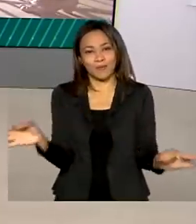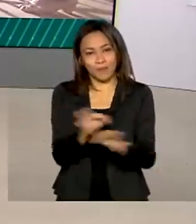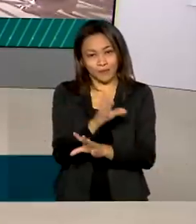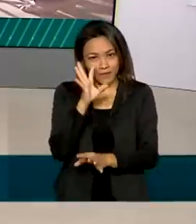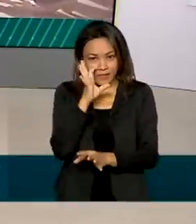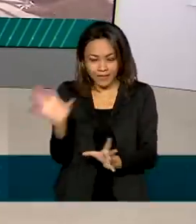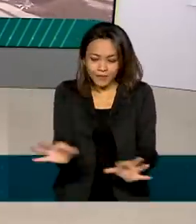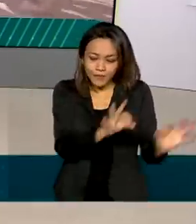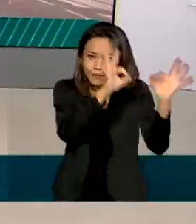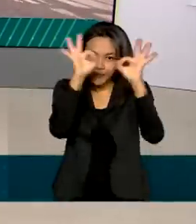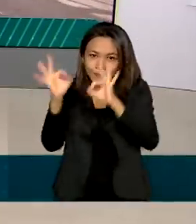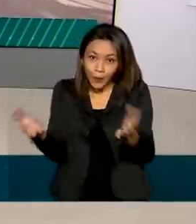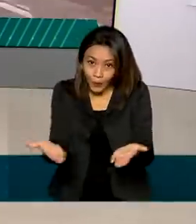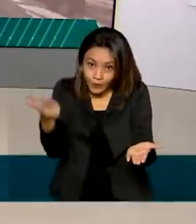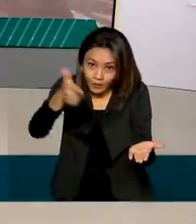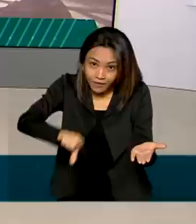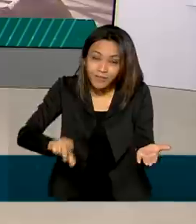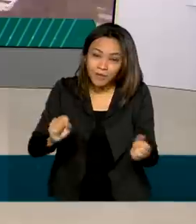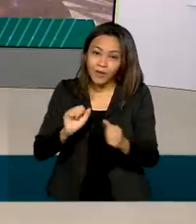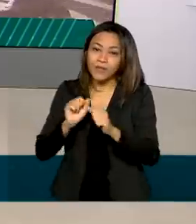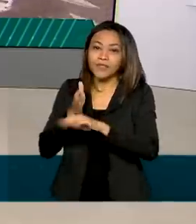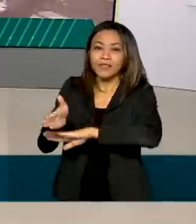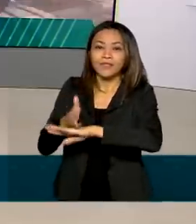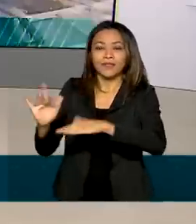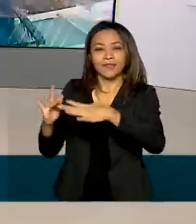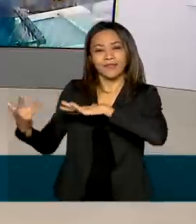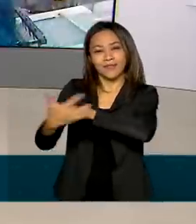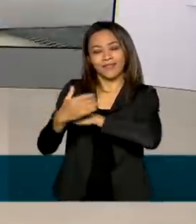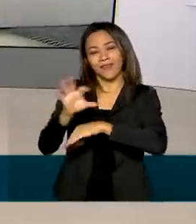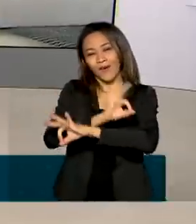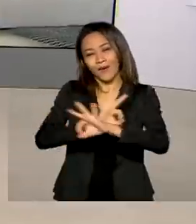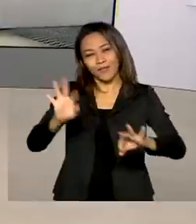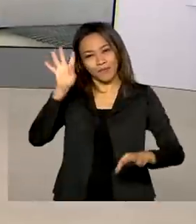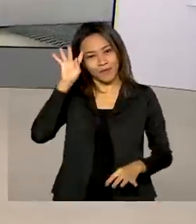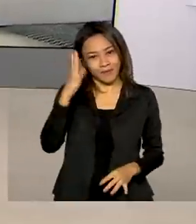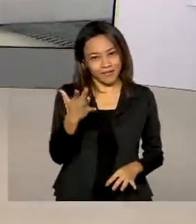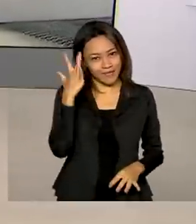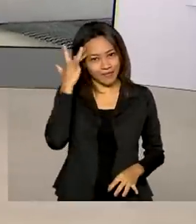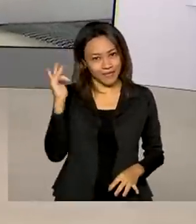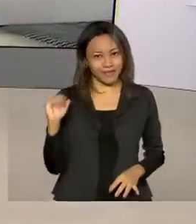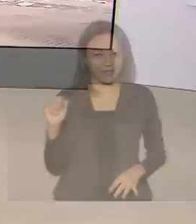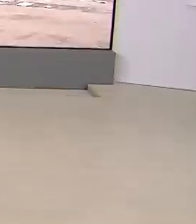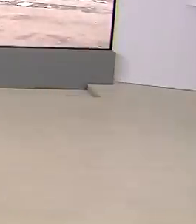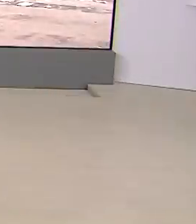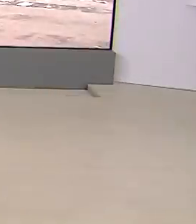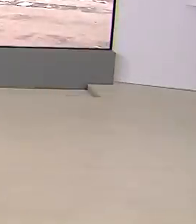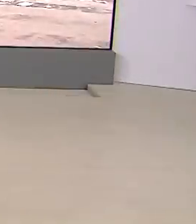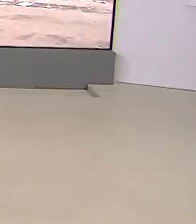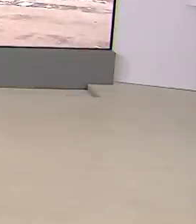reportagens de hoje você confere em nossas redes sociais. Excelente quarta-feira para você. Até amanhã. Tchau, tchau.